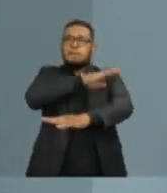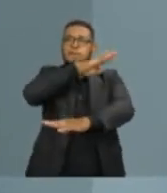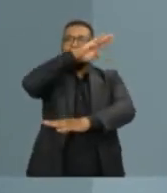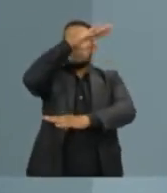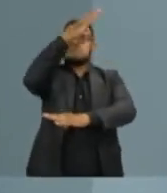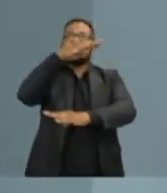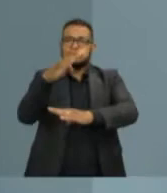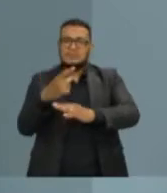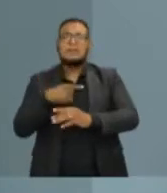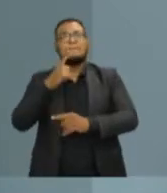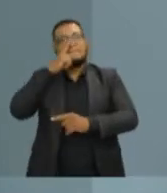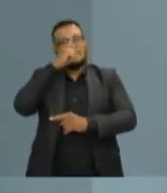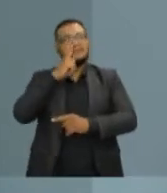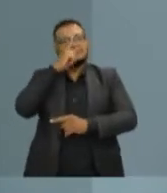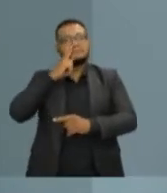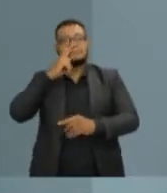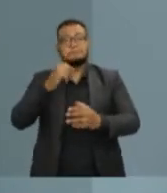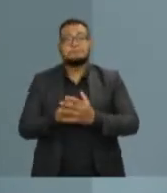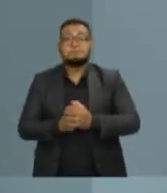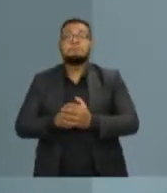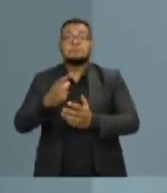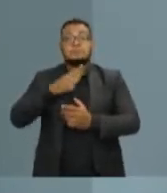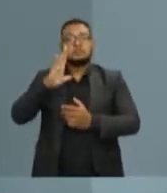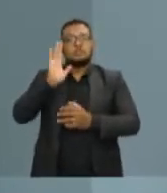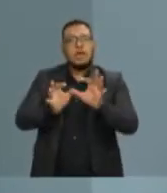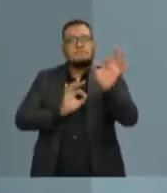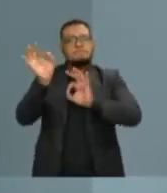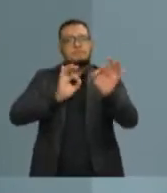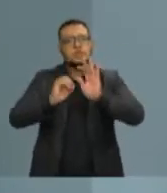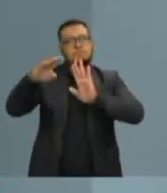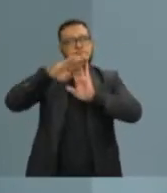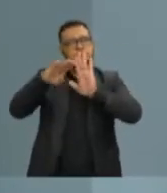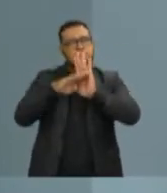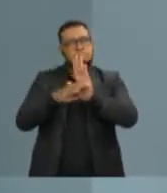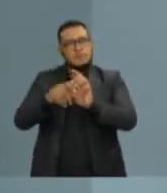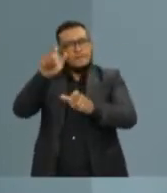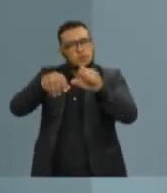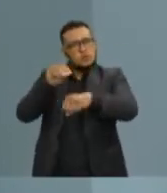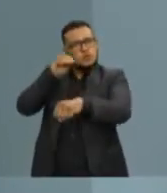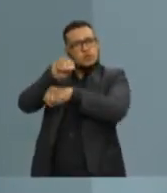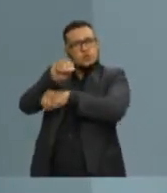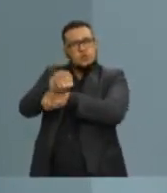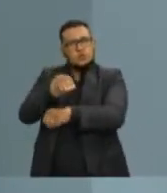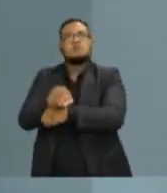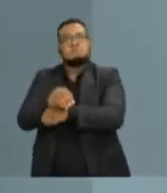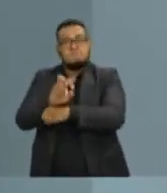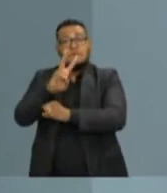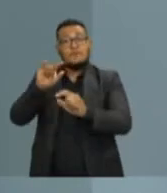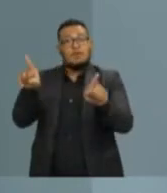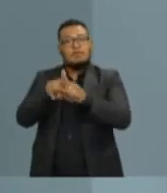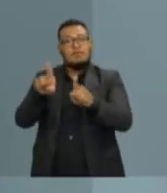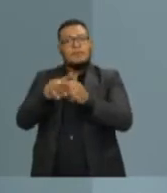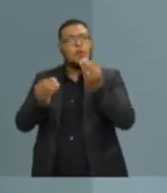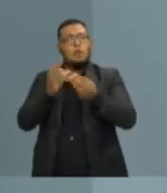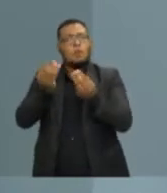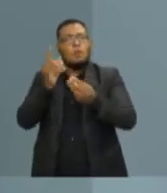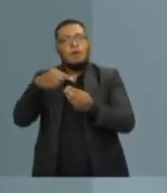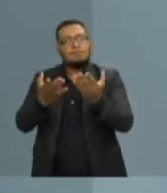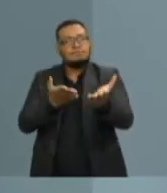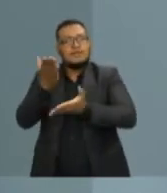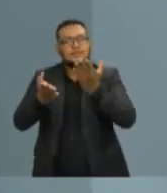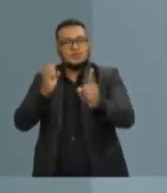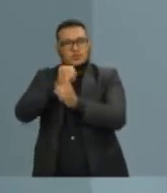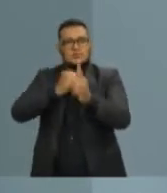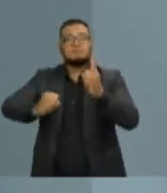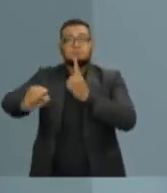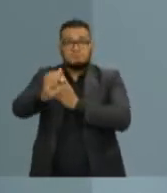vulnerabilidade social. Nós temos um plano robusto para cuidar dessas pessoas, vamos restabelecer o orçamento da assistência social, que foi diminuído em 30